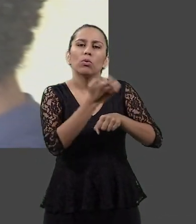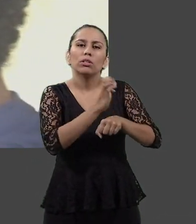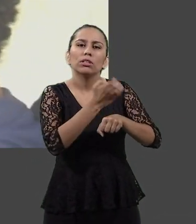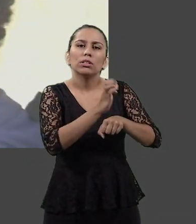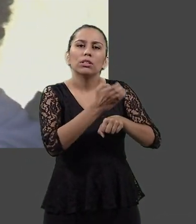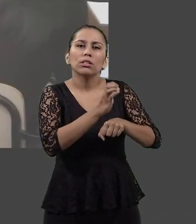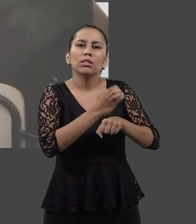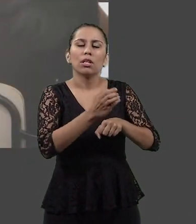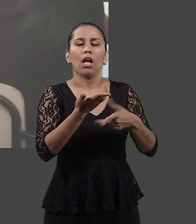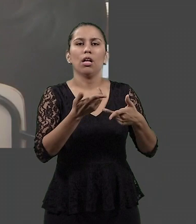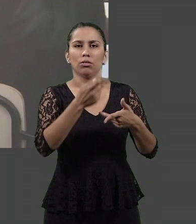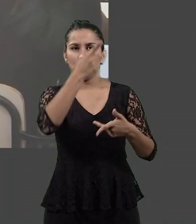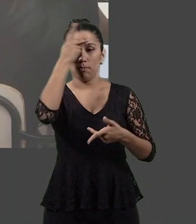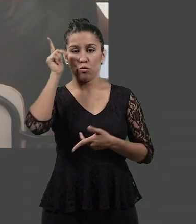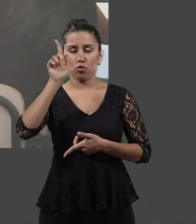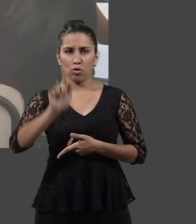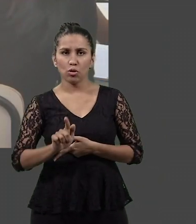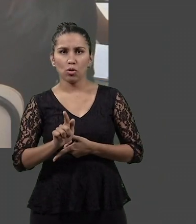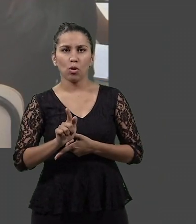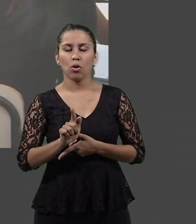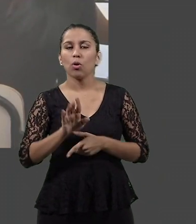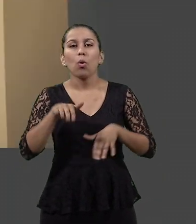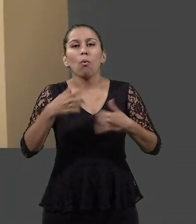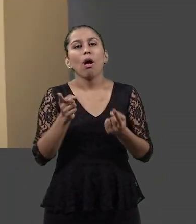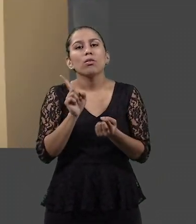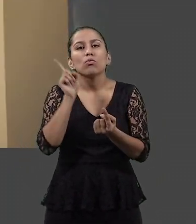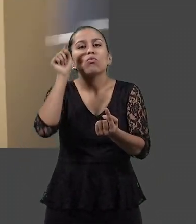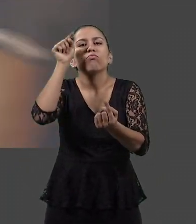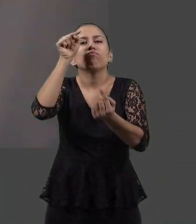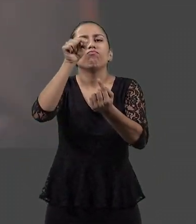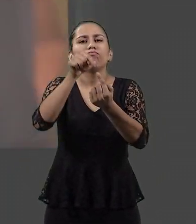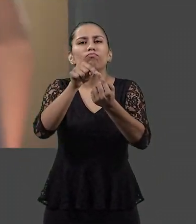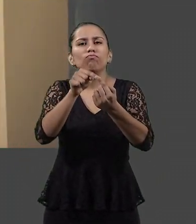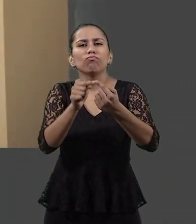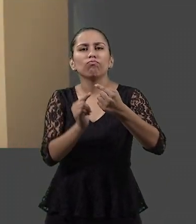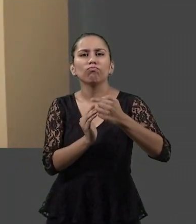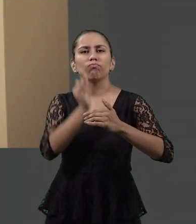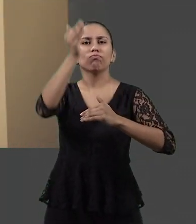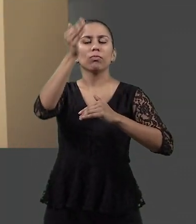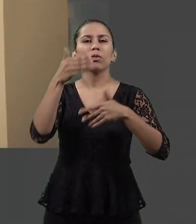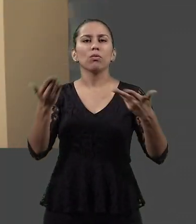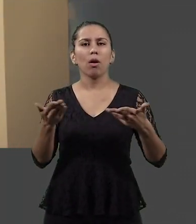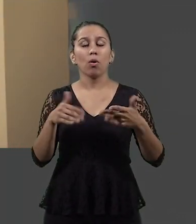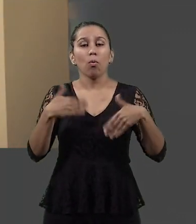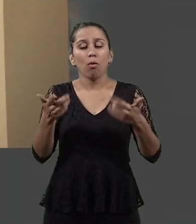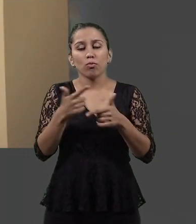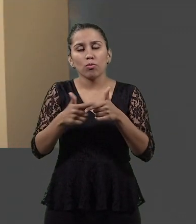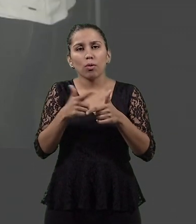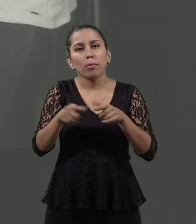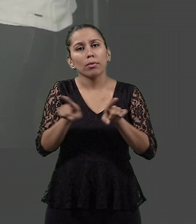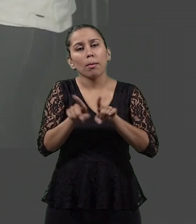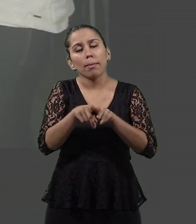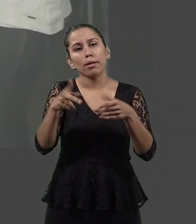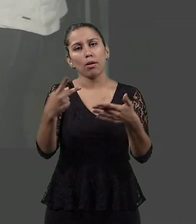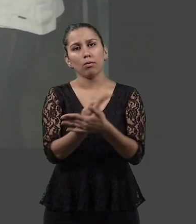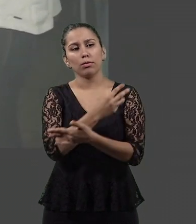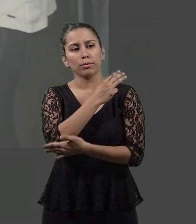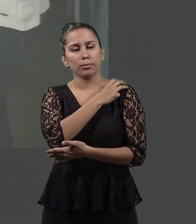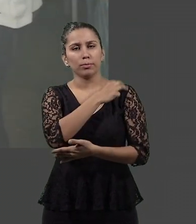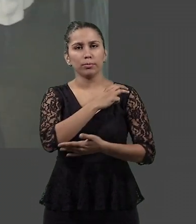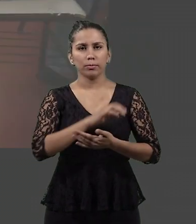feitas aos gestores, os avanços obtidos após a auditoria e os problemas persistentes no ensino médio.